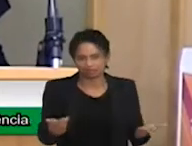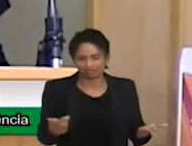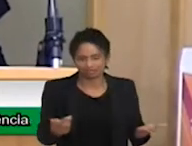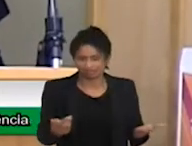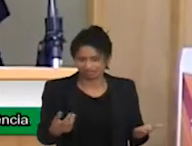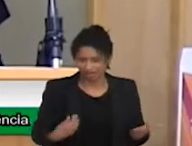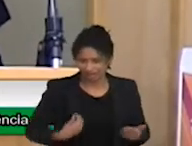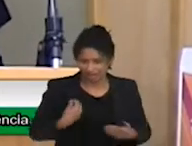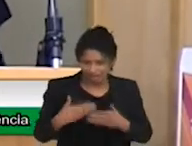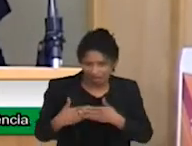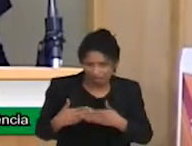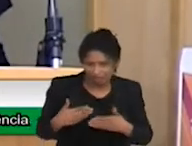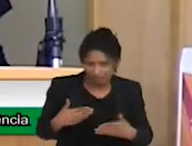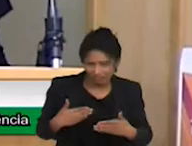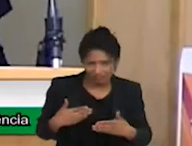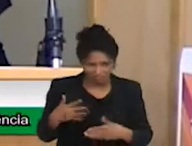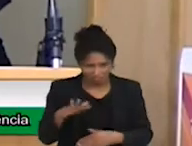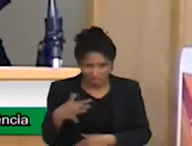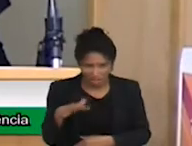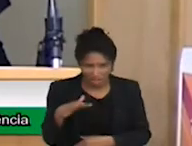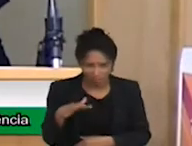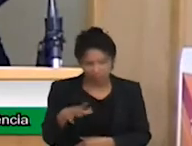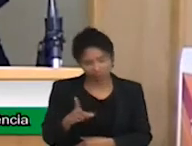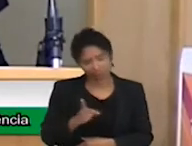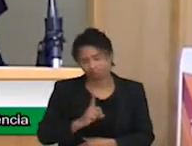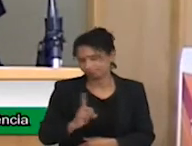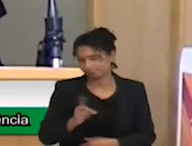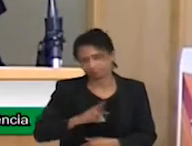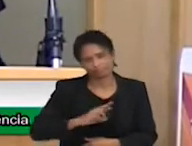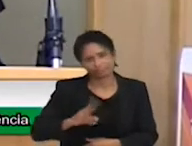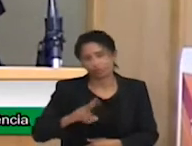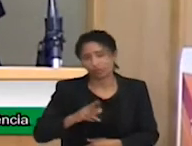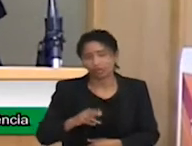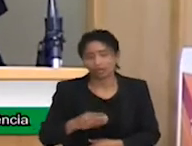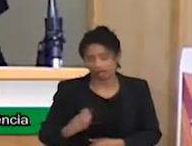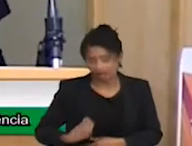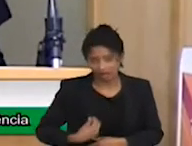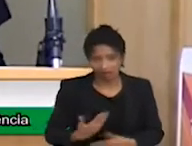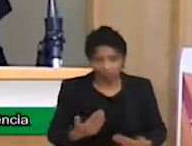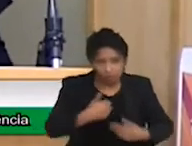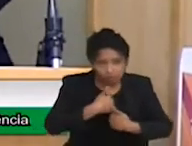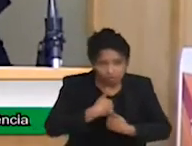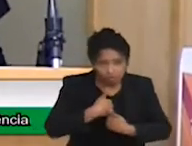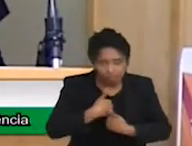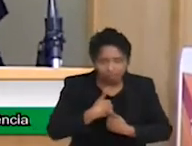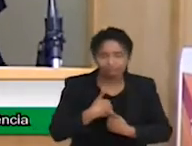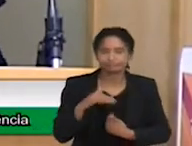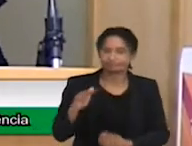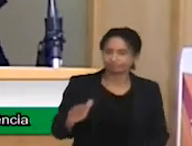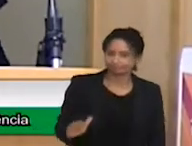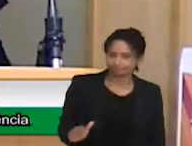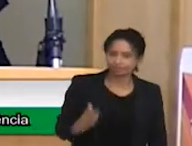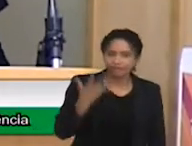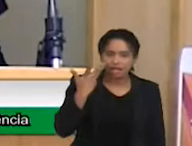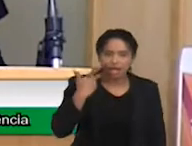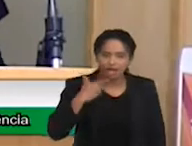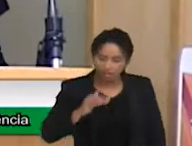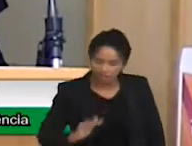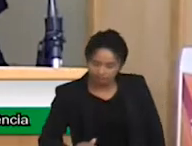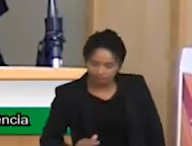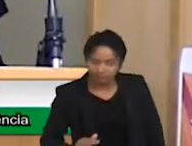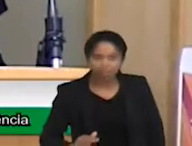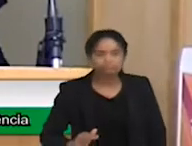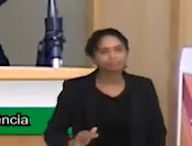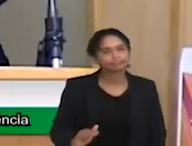dela tem uma infância, vão vir outras questões, daqui a pouco ela está andando, ela está falando, mas ela vai ter que ser alfabetizada,